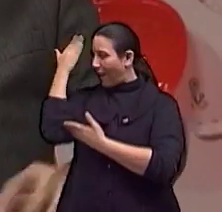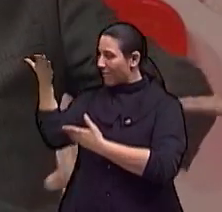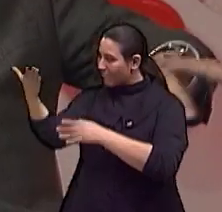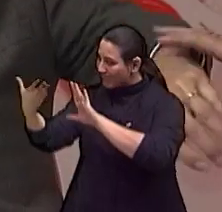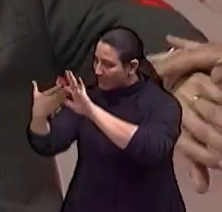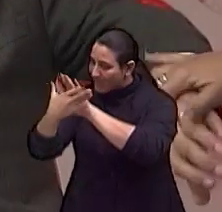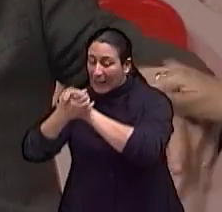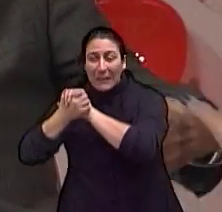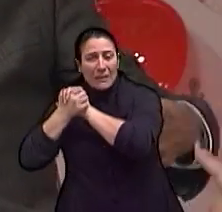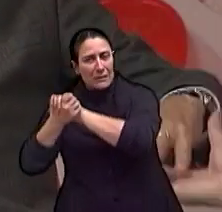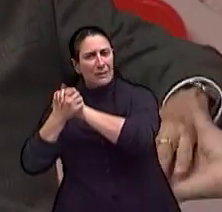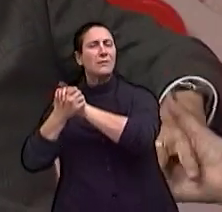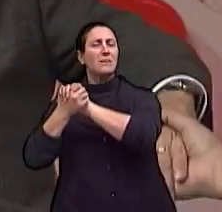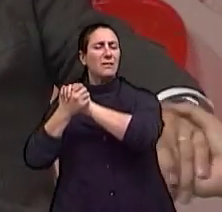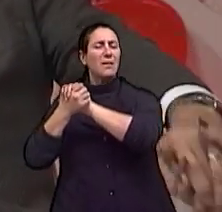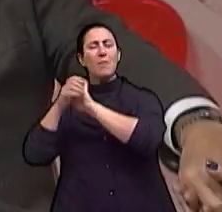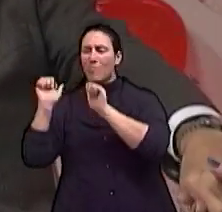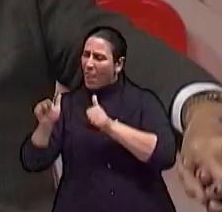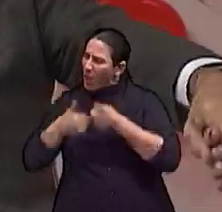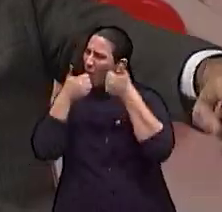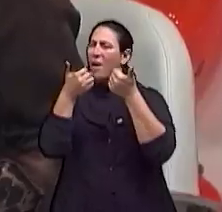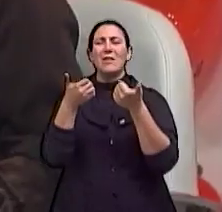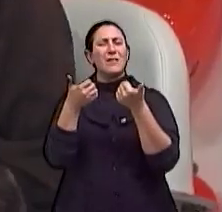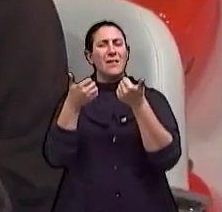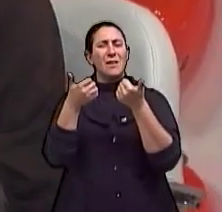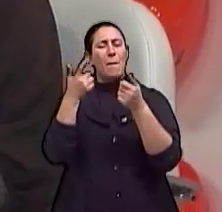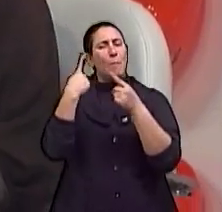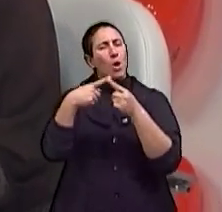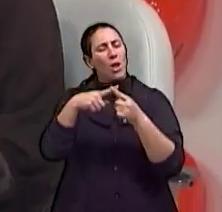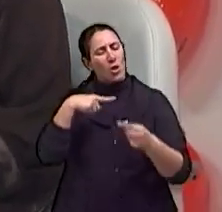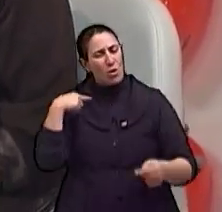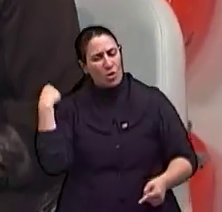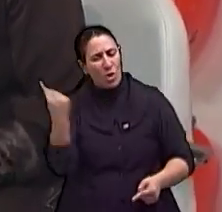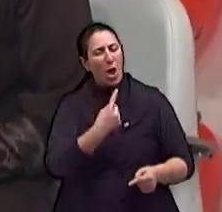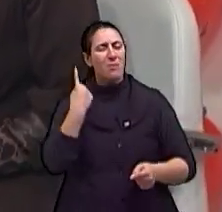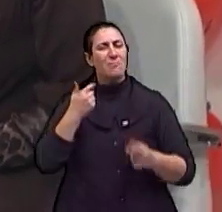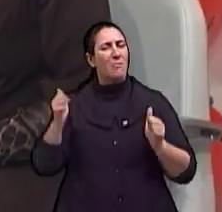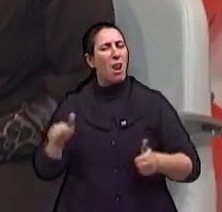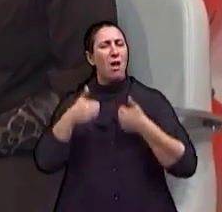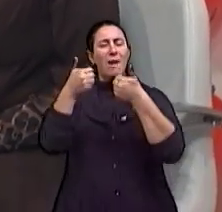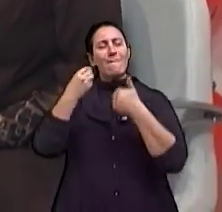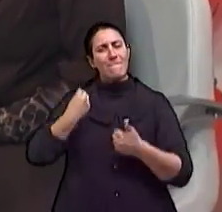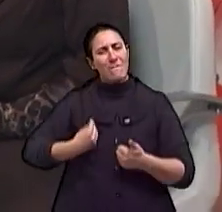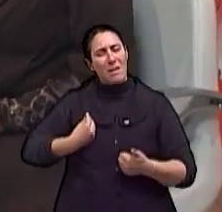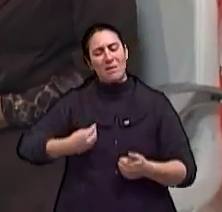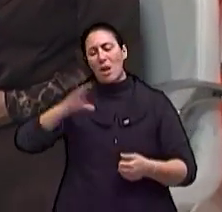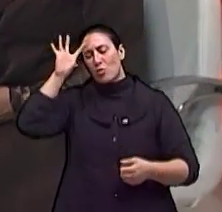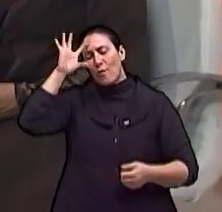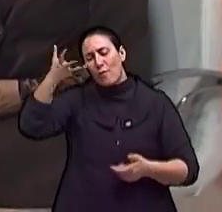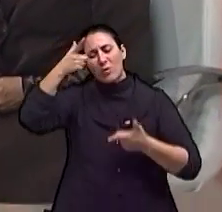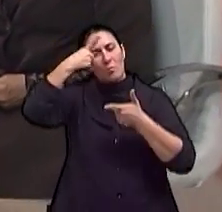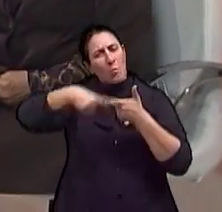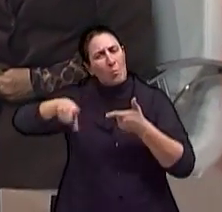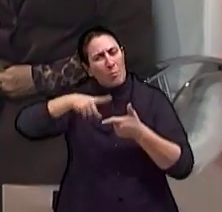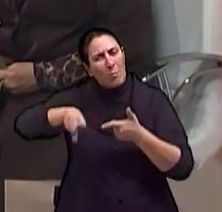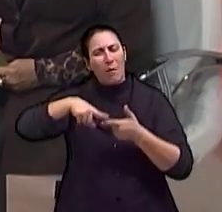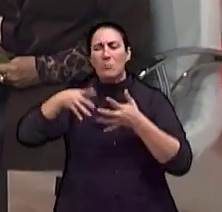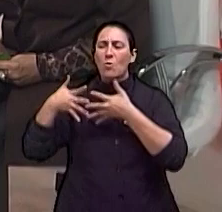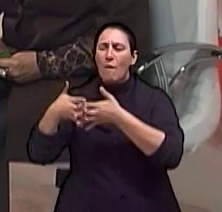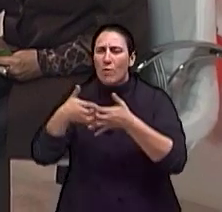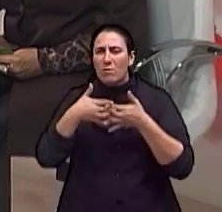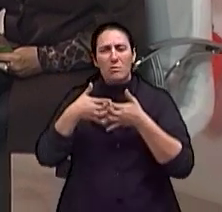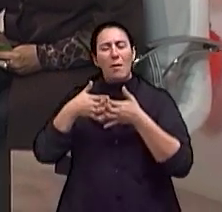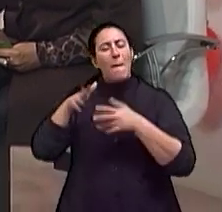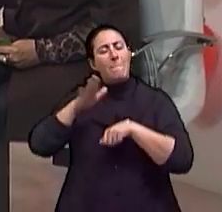esquerda para a gente terminar de mãos? Porque é muito melhor assim. Assim é muito melhor da gente resolver os conflitos e da gente ter mais